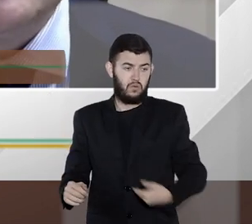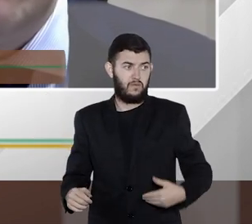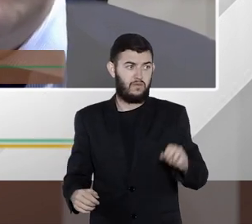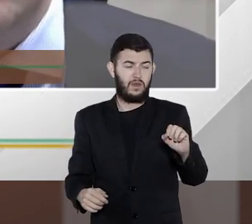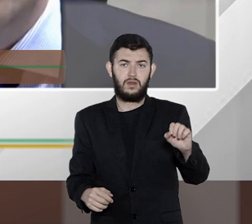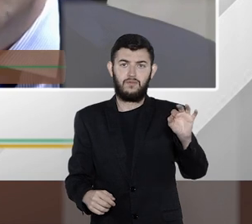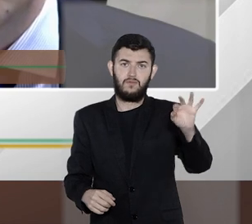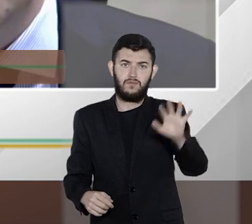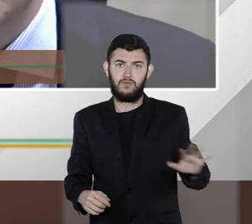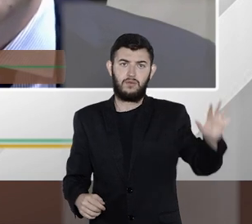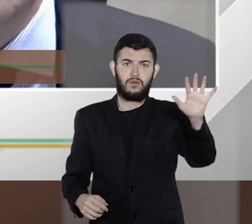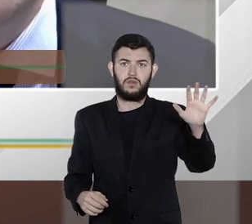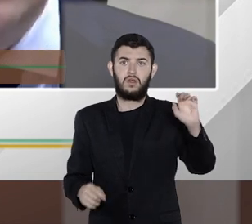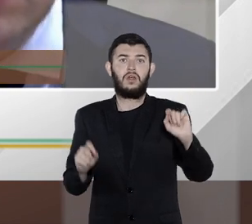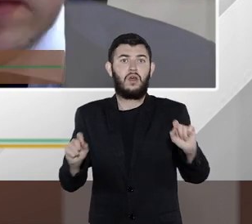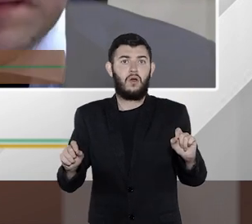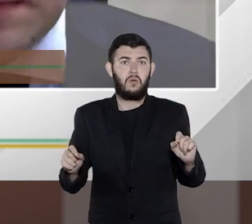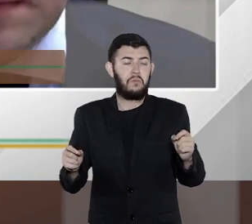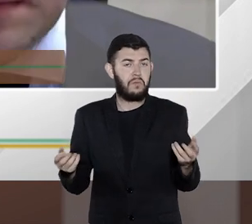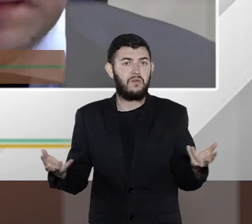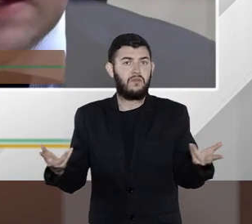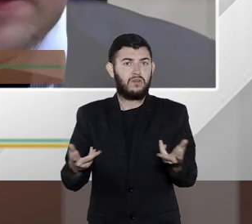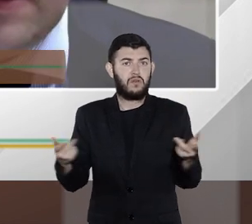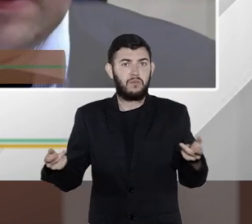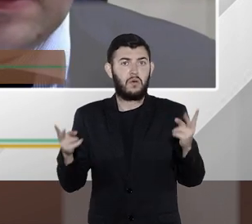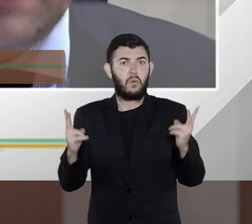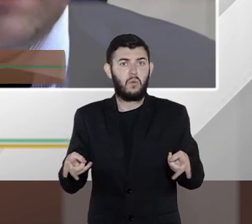e esse aperfeiçoamento tem que ser contínuo.